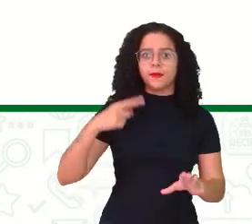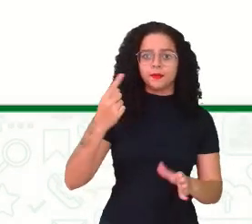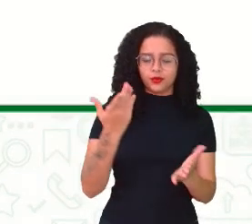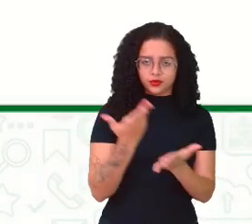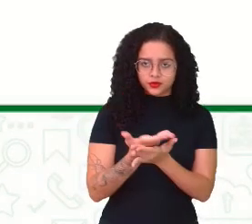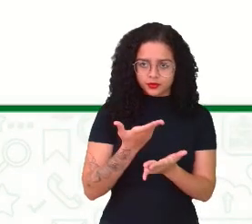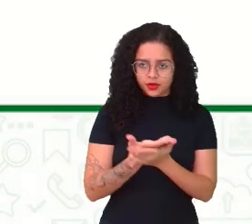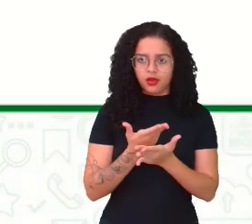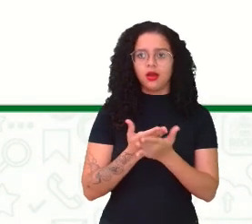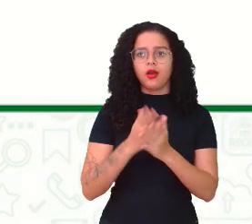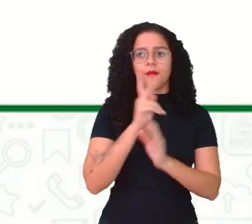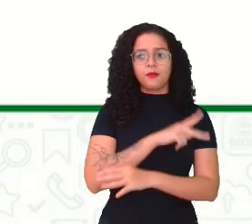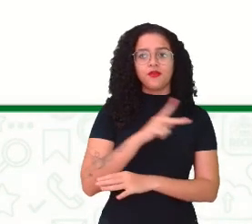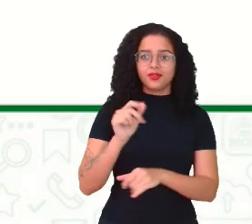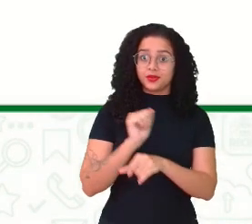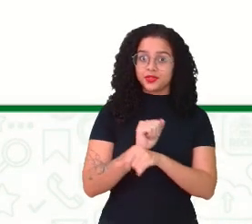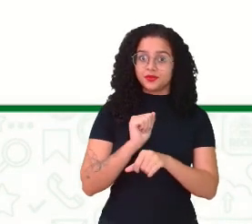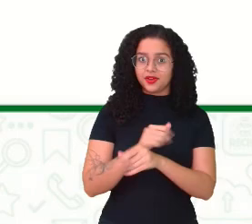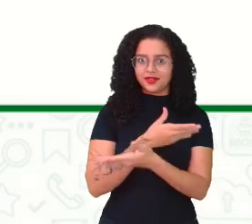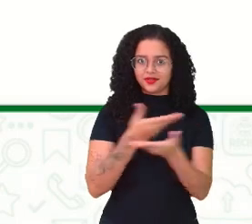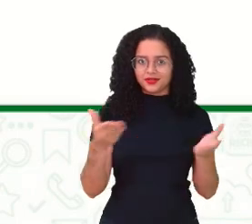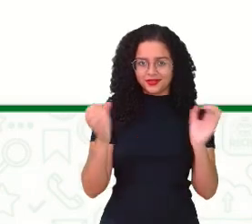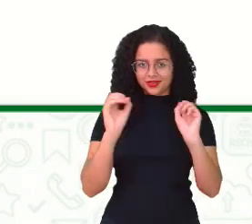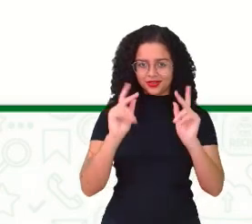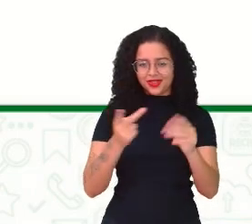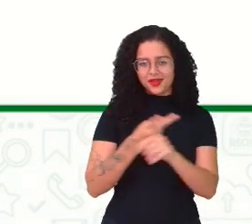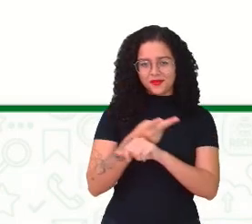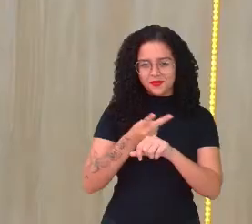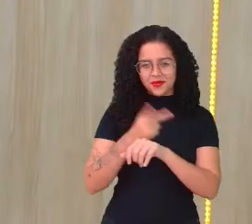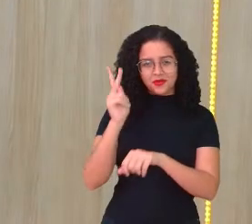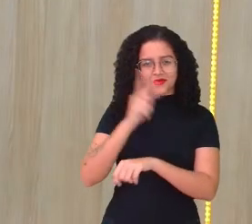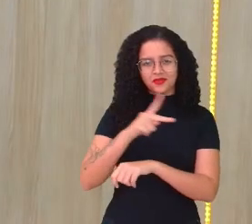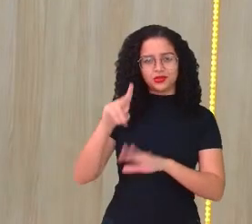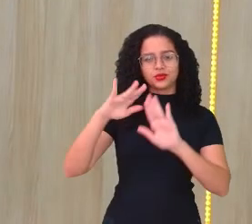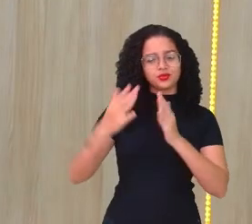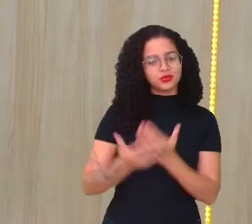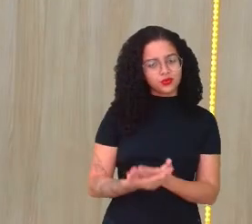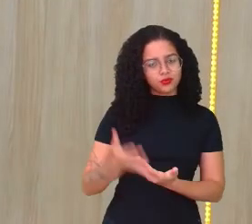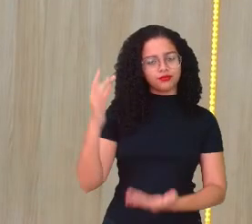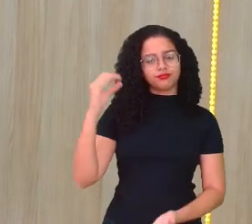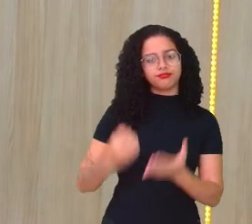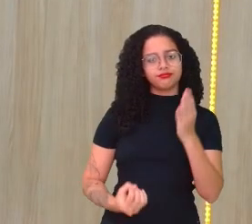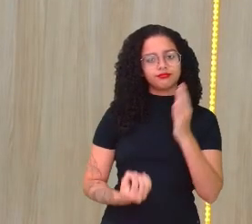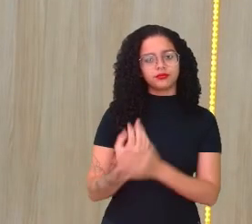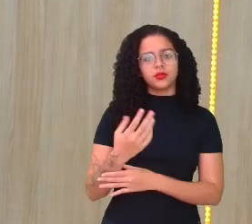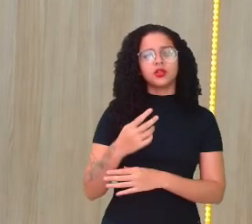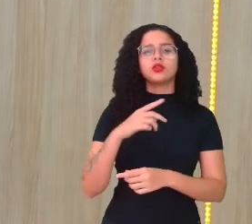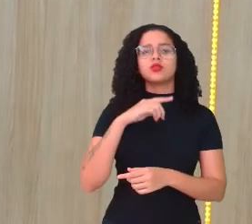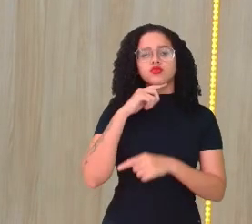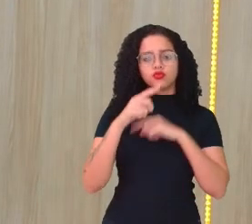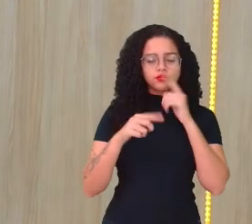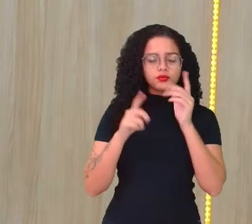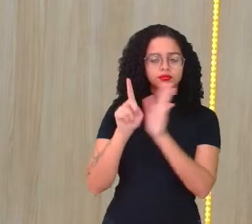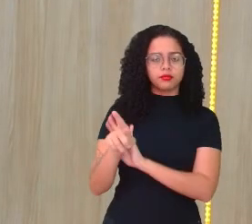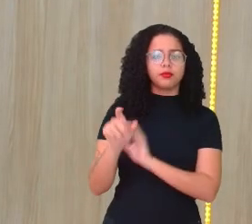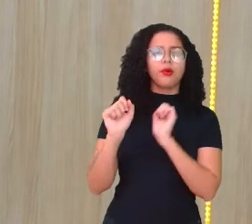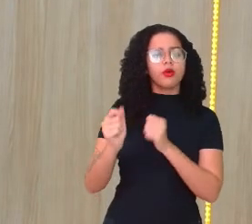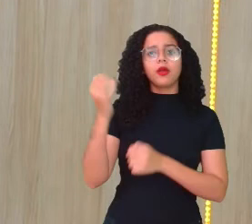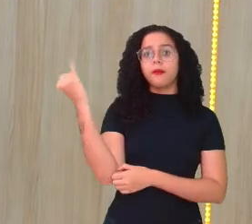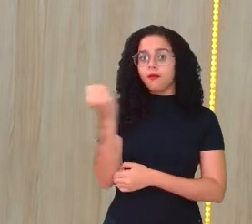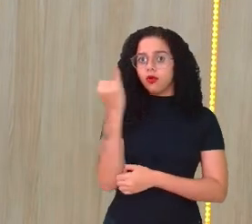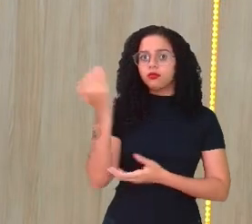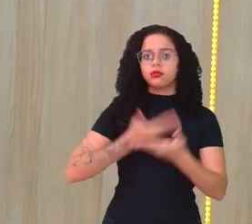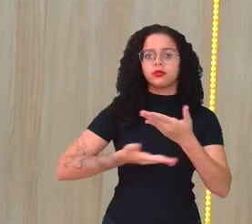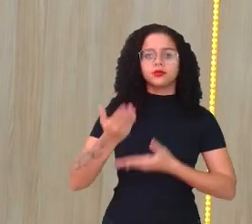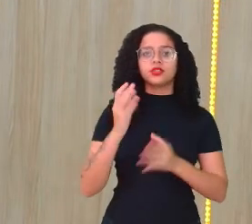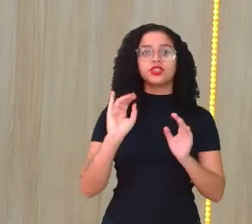aula, a prof aguarda vocês, tá? Procure o professor da sua escola de origem, tire suas dúvidas. É muito importante essa interação, já